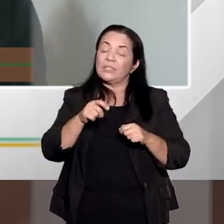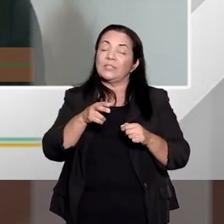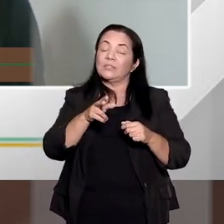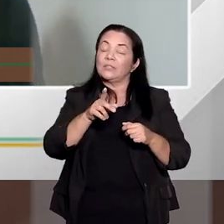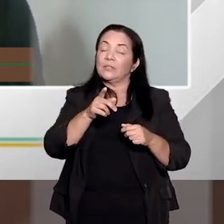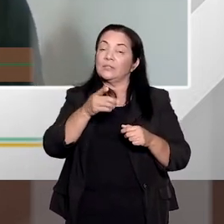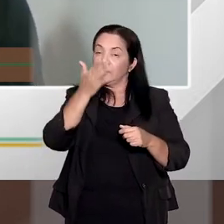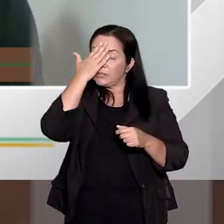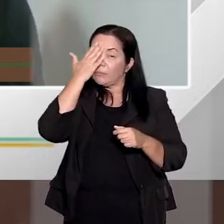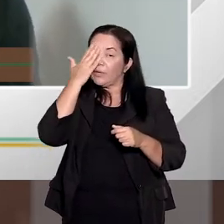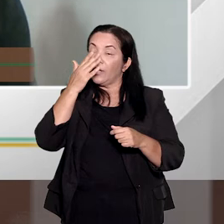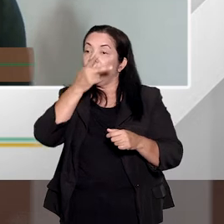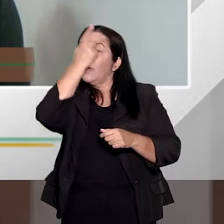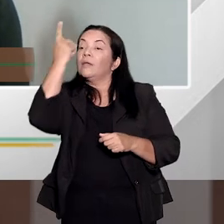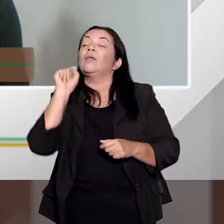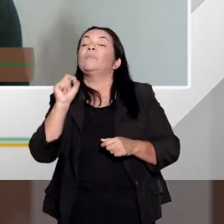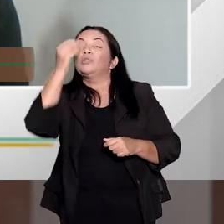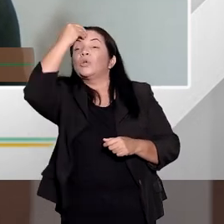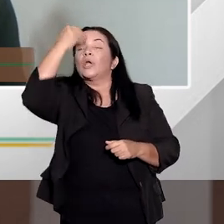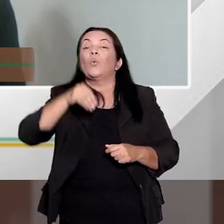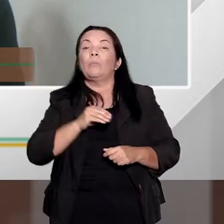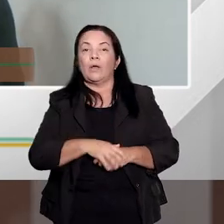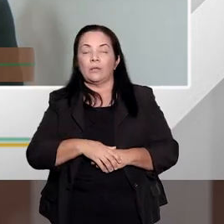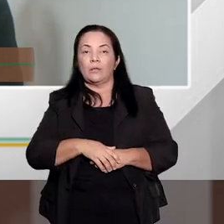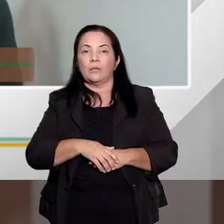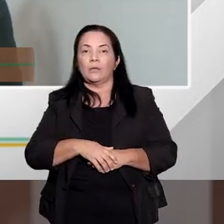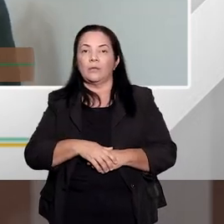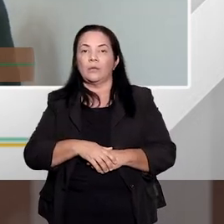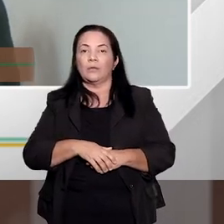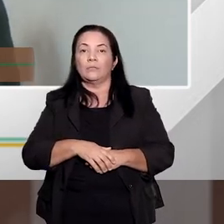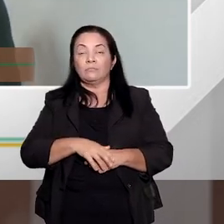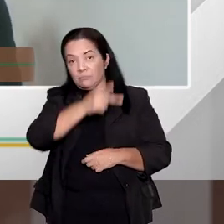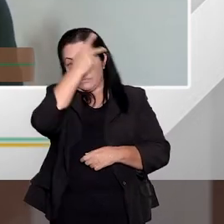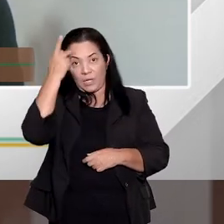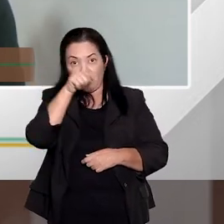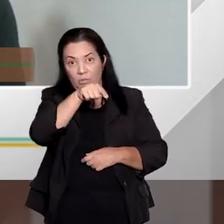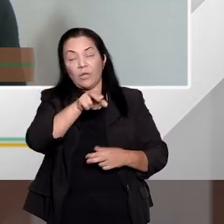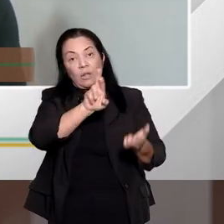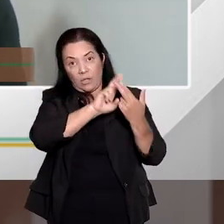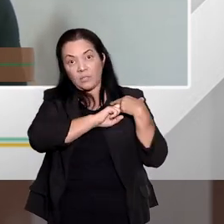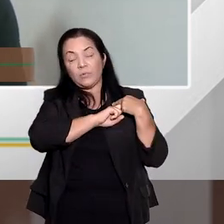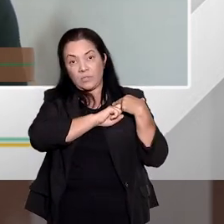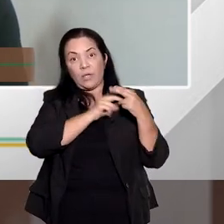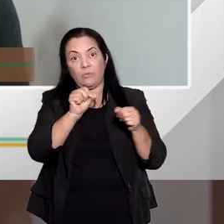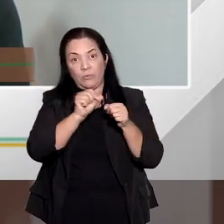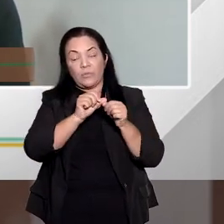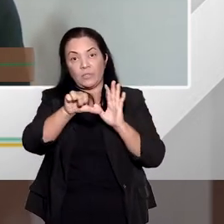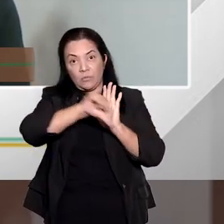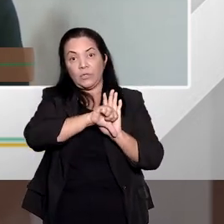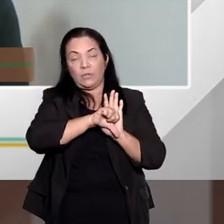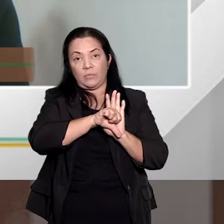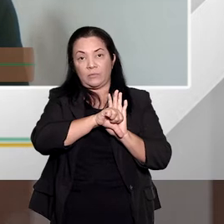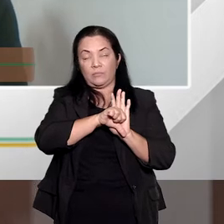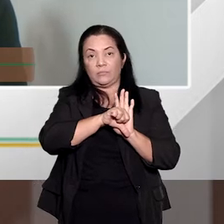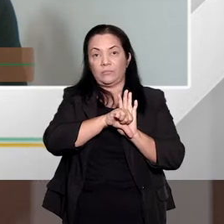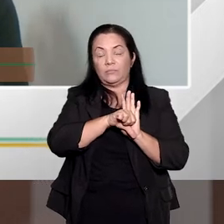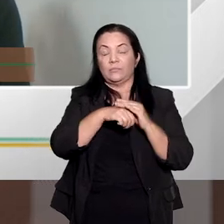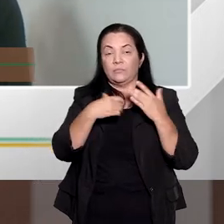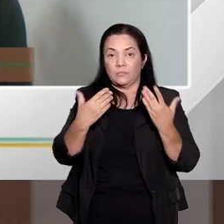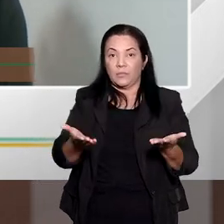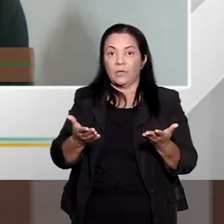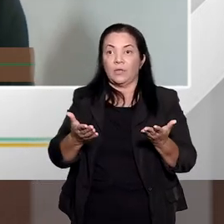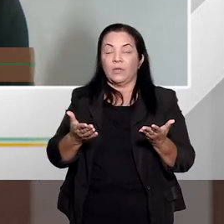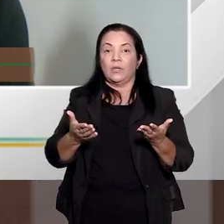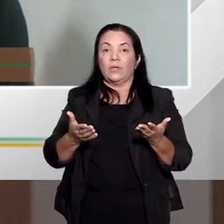responsabilizar alguém penalmente, se aquela pessoa pode ser responsabilizada penalmente por aquele, o